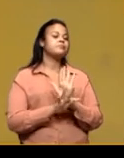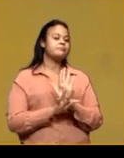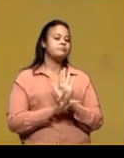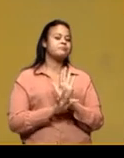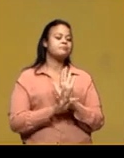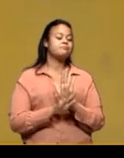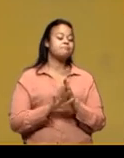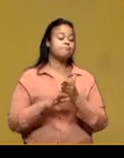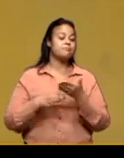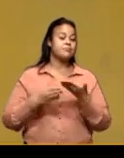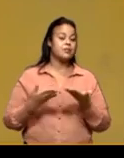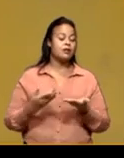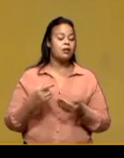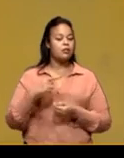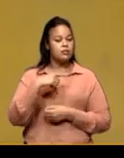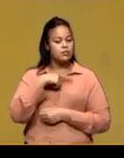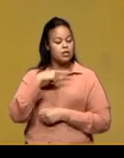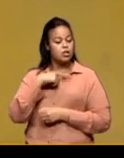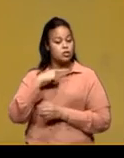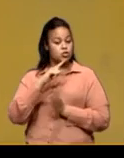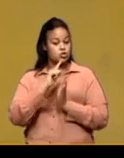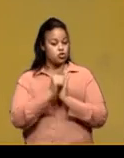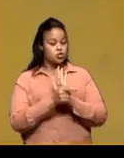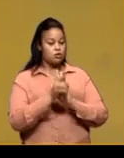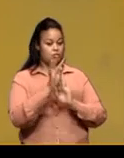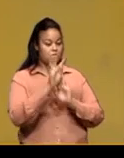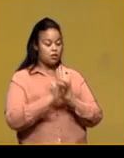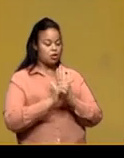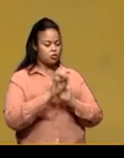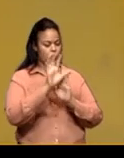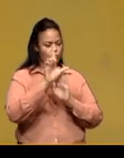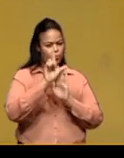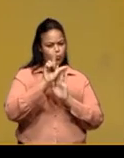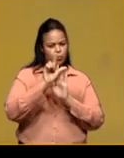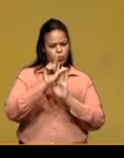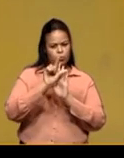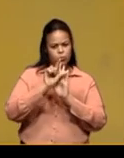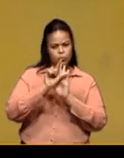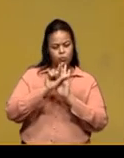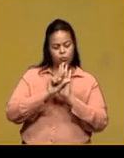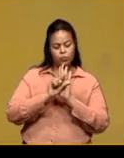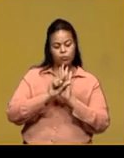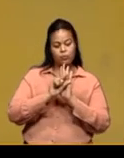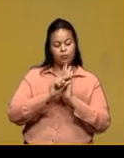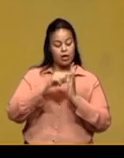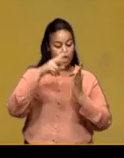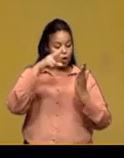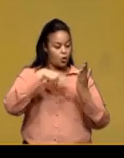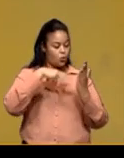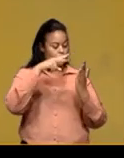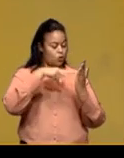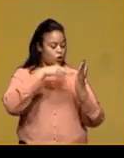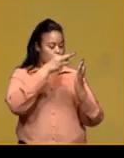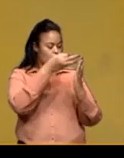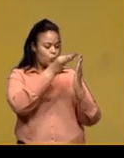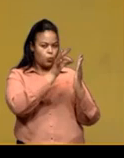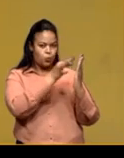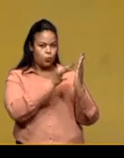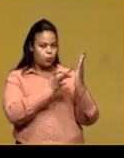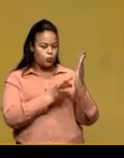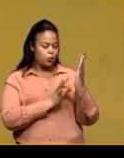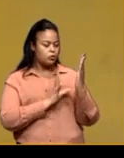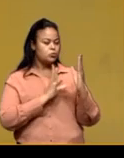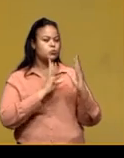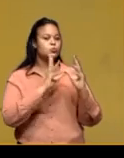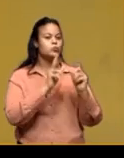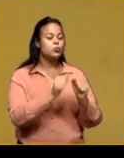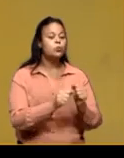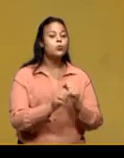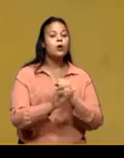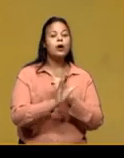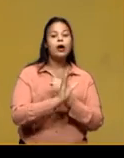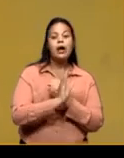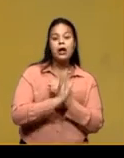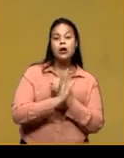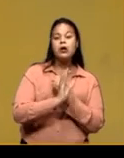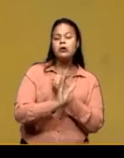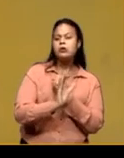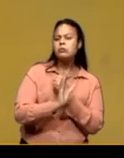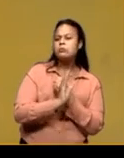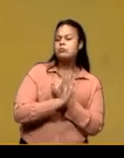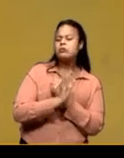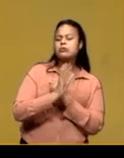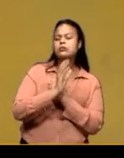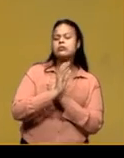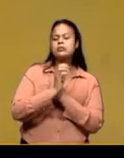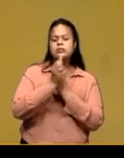E aí, eu tenho um gênero textual curto, eu li a crônica toda. A crônica, normalmente, ela fala dos